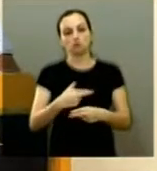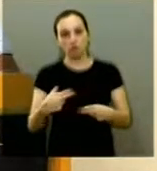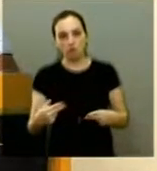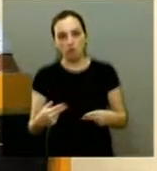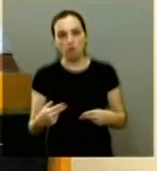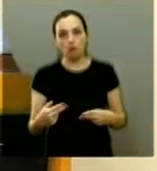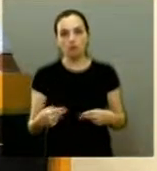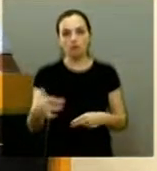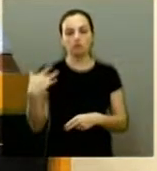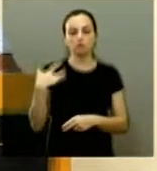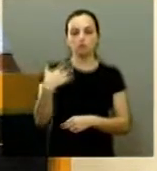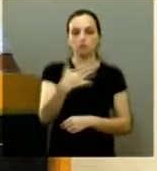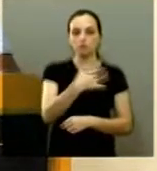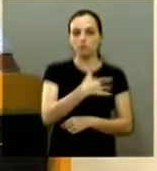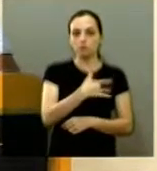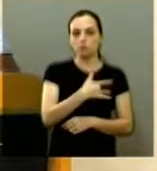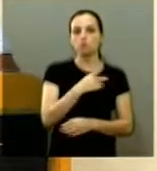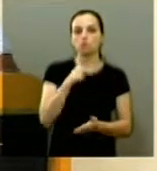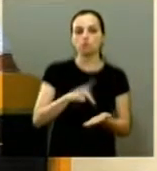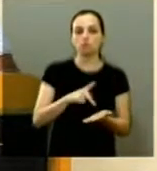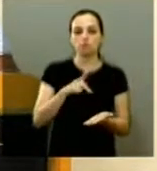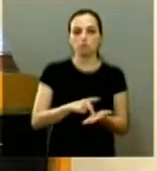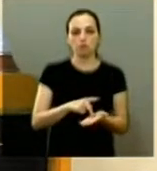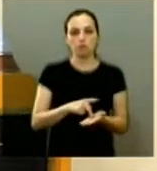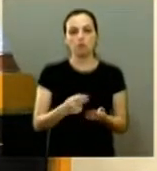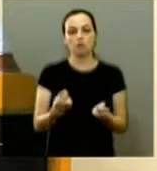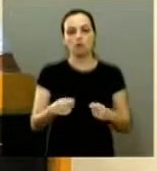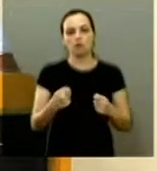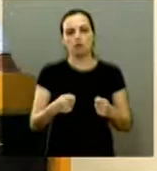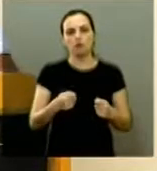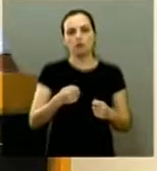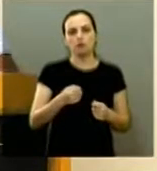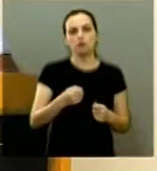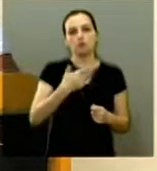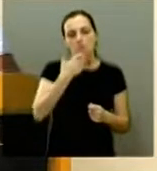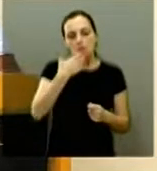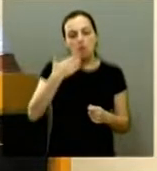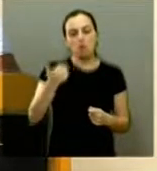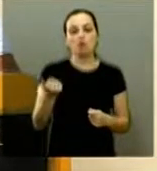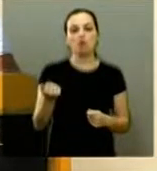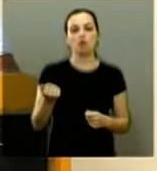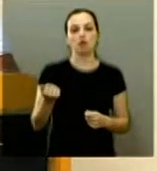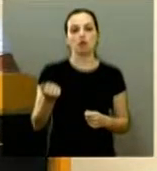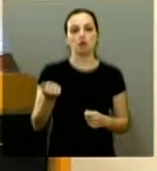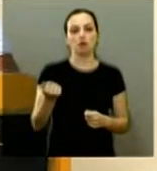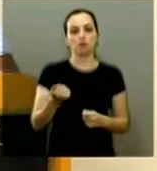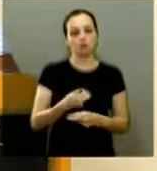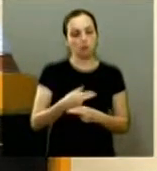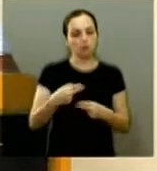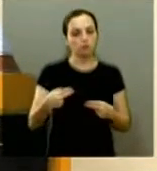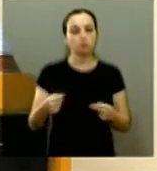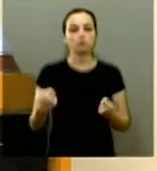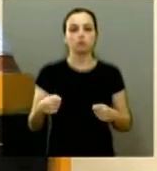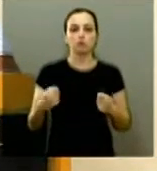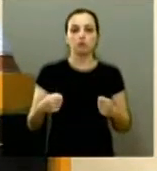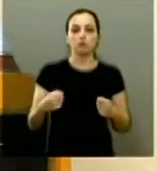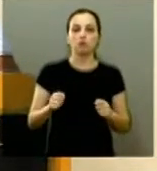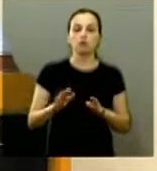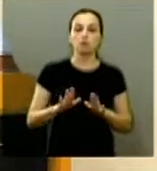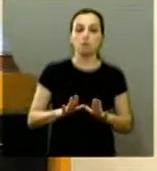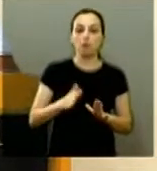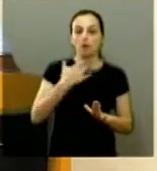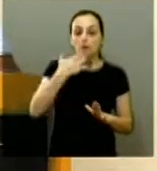na saúde tenho certeza precisa melhorar muito muita coisa precisa melhorar mas melhorou